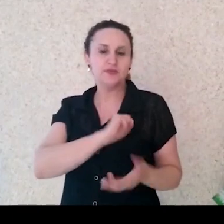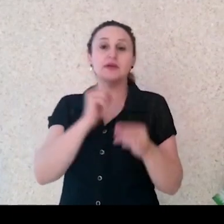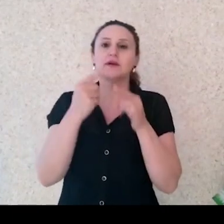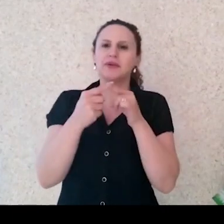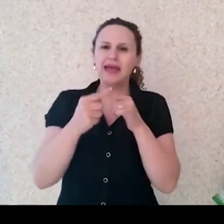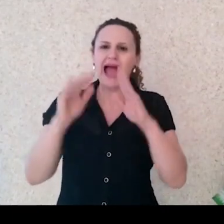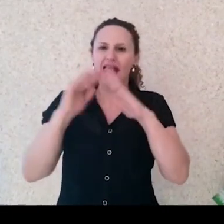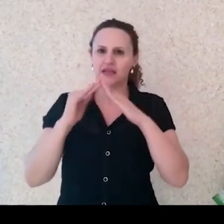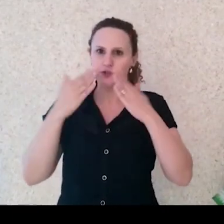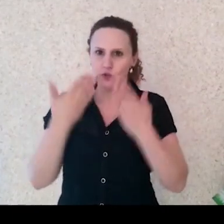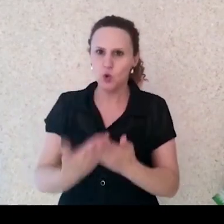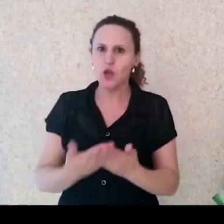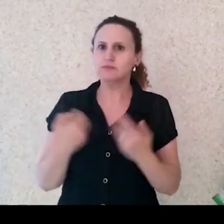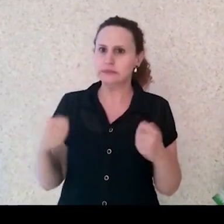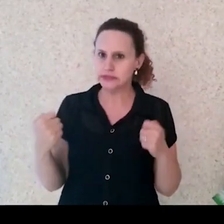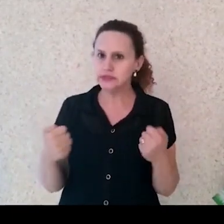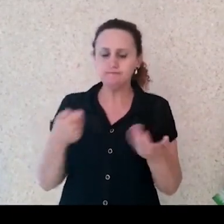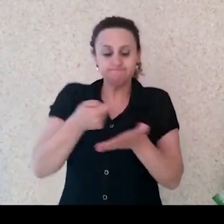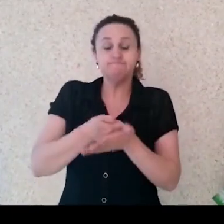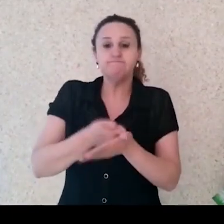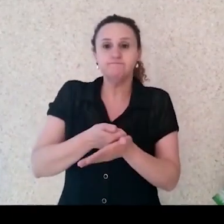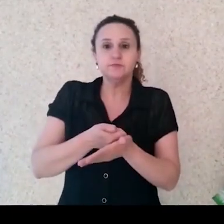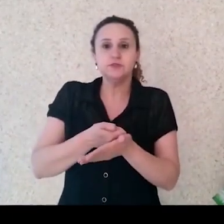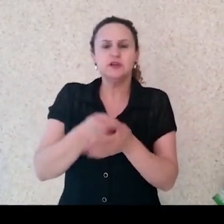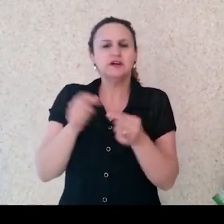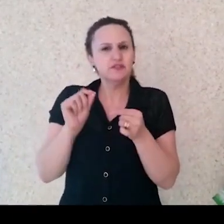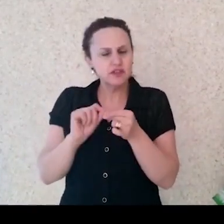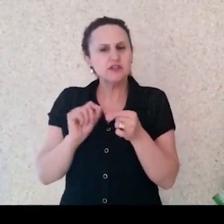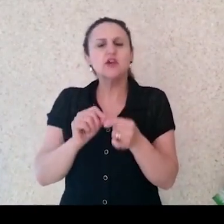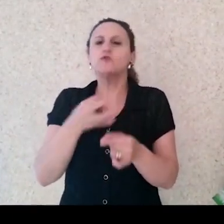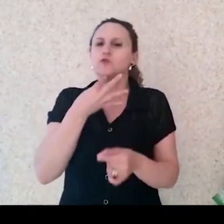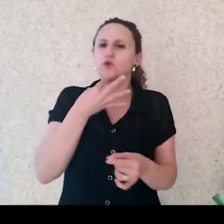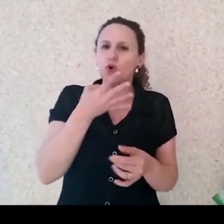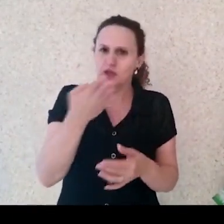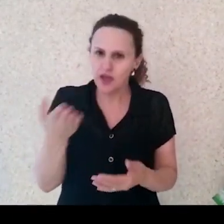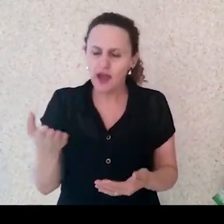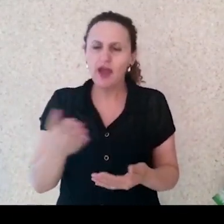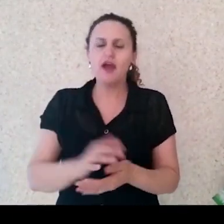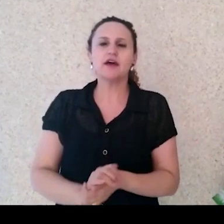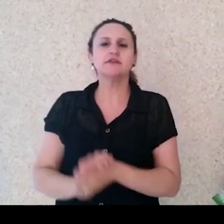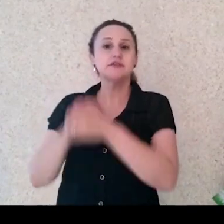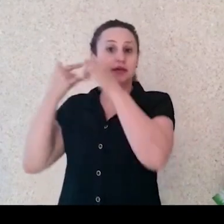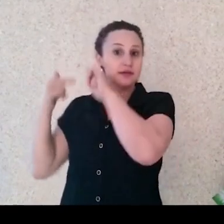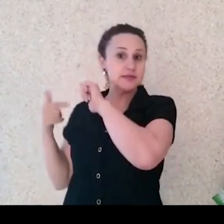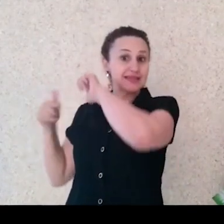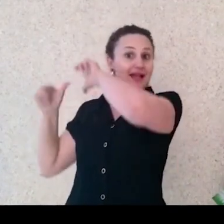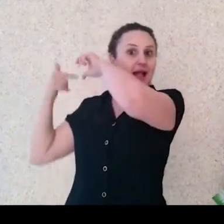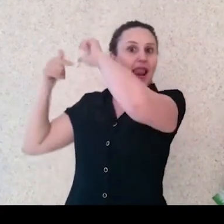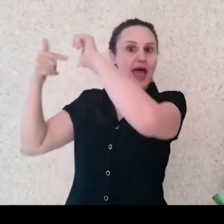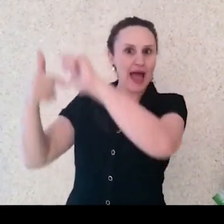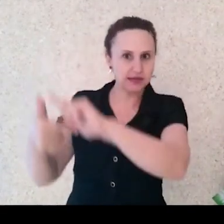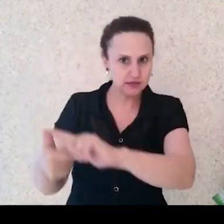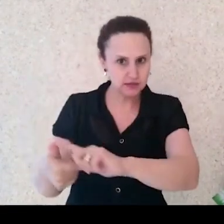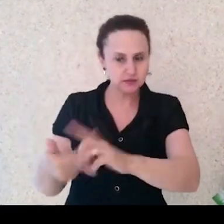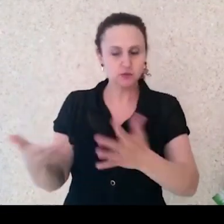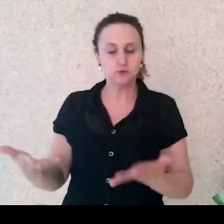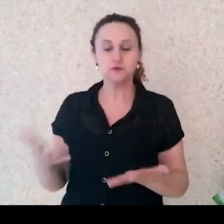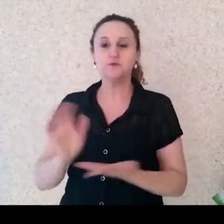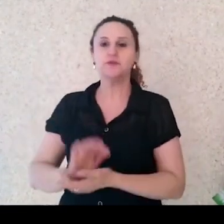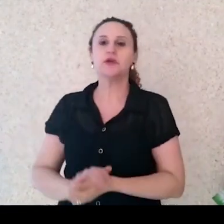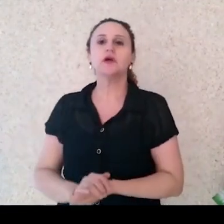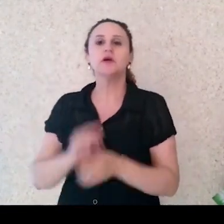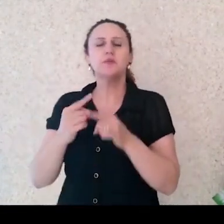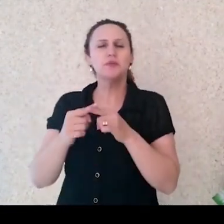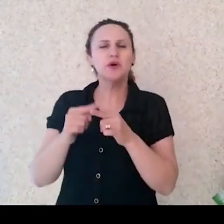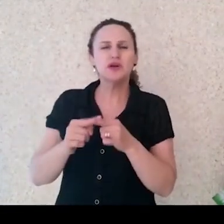deve fazer com que você conheça, bem ou mal, um certo número de clássicos, dentre os quais, ou em relação aos quais, você poderá depois